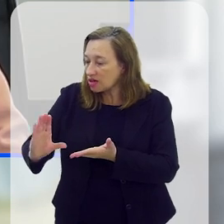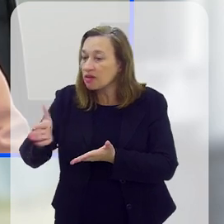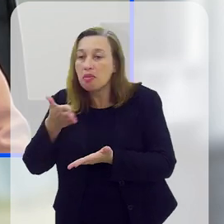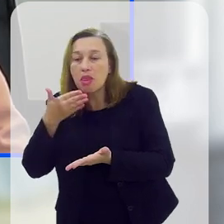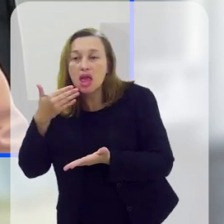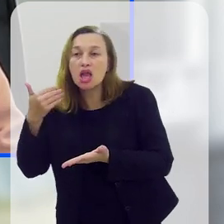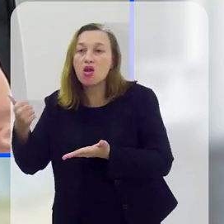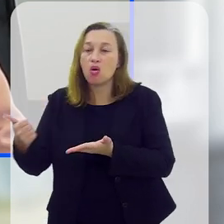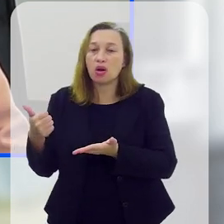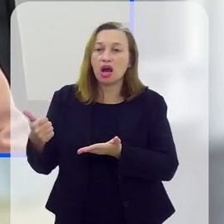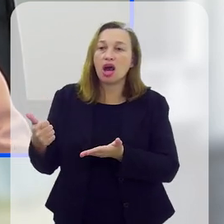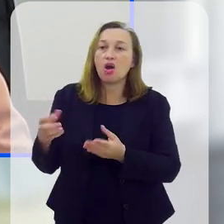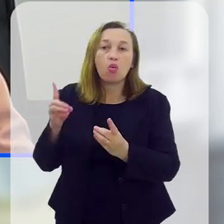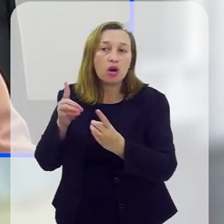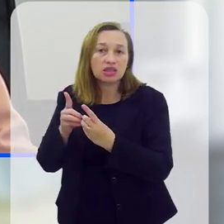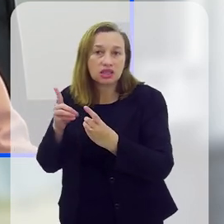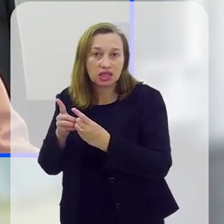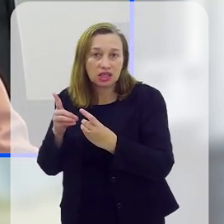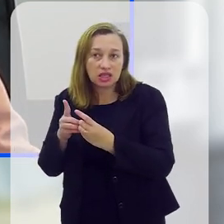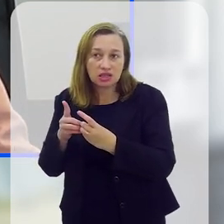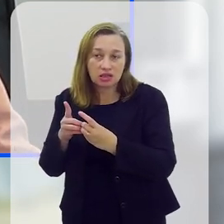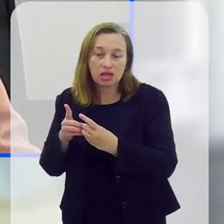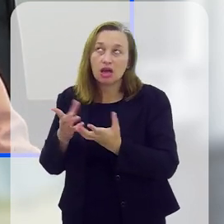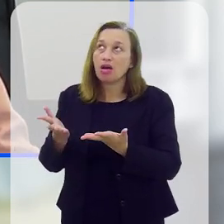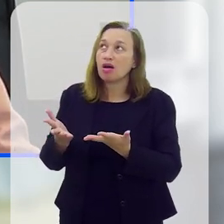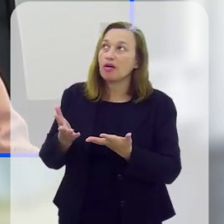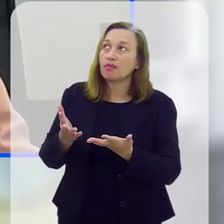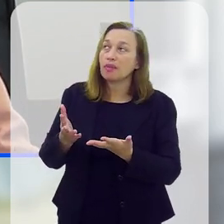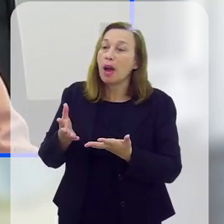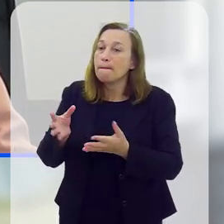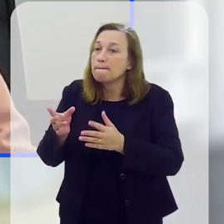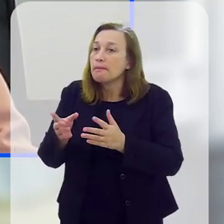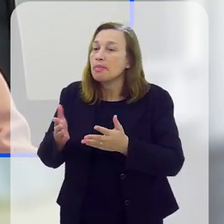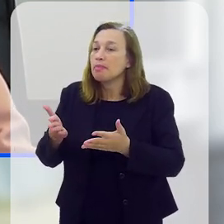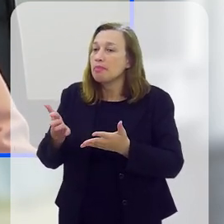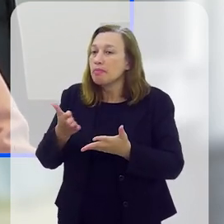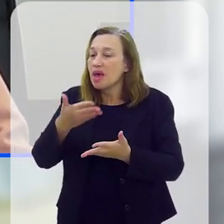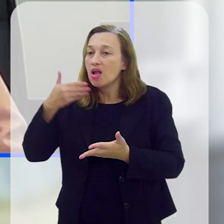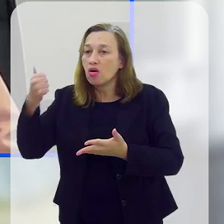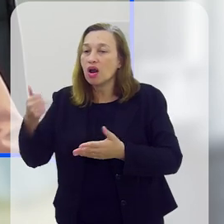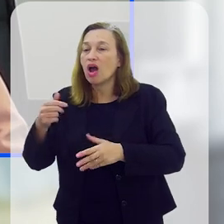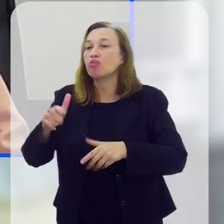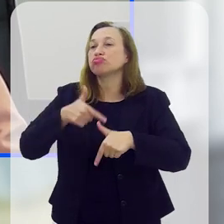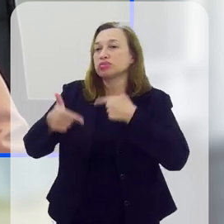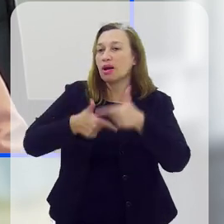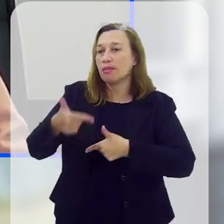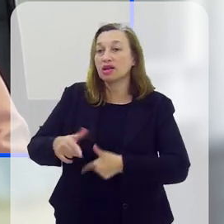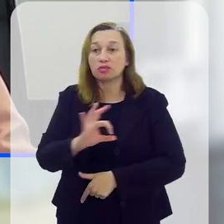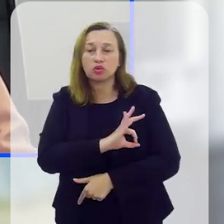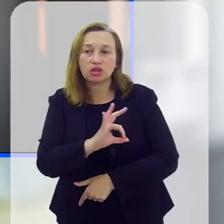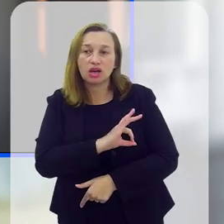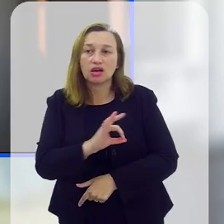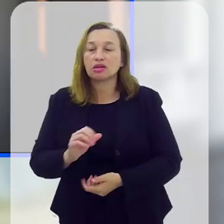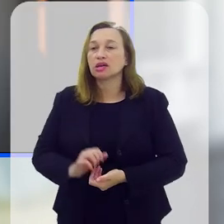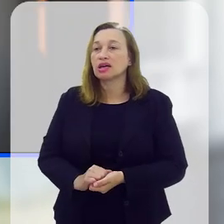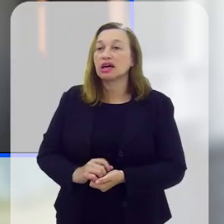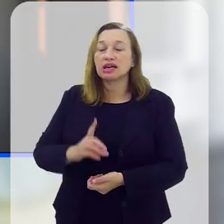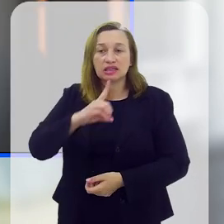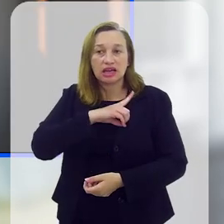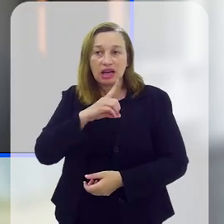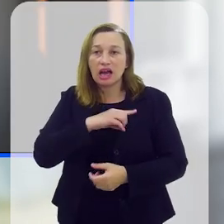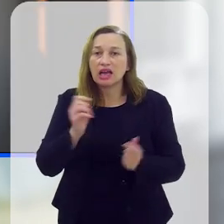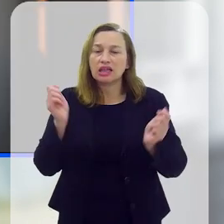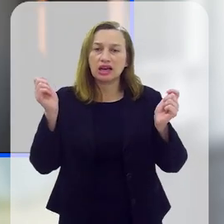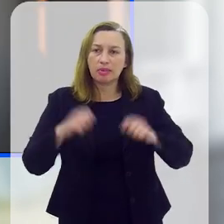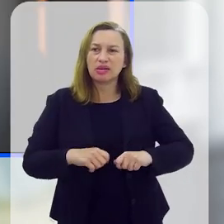verba ser empregada para melhorar o atendimento e para aperfeiçoar o trabalho dos policiais? E,